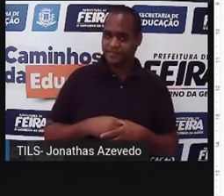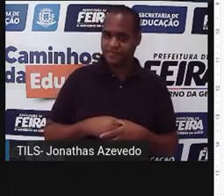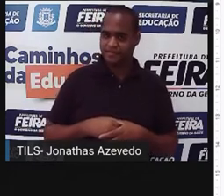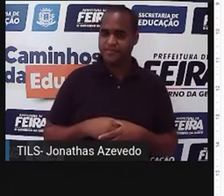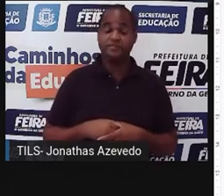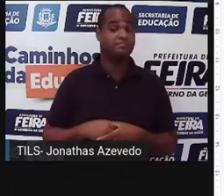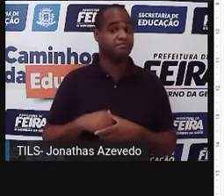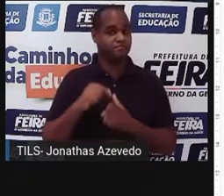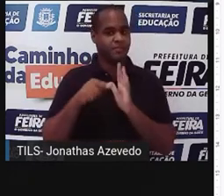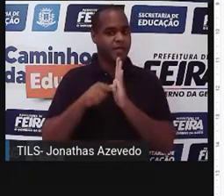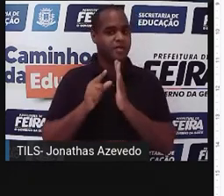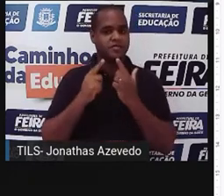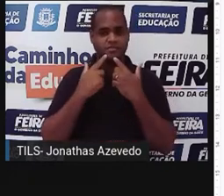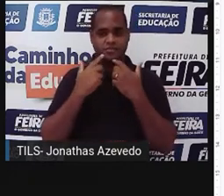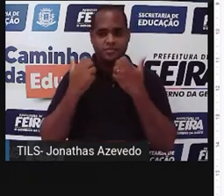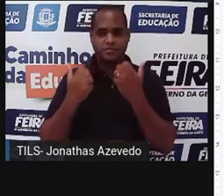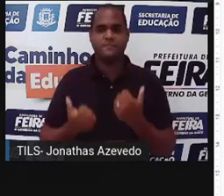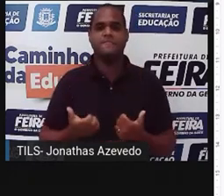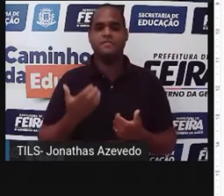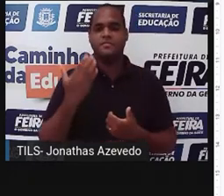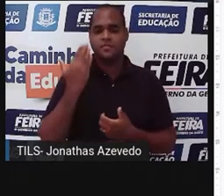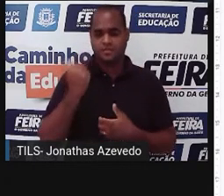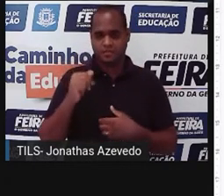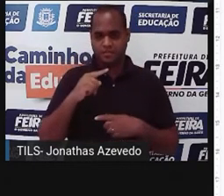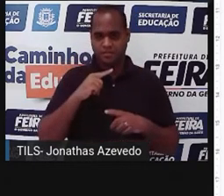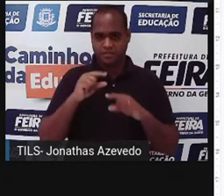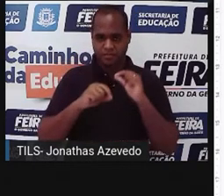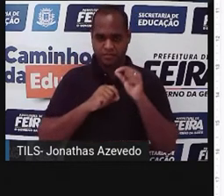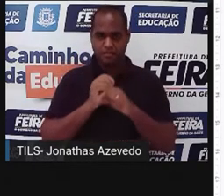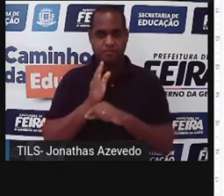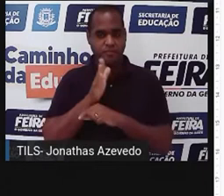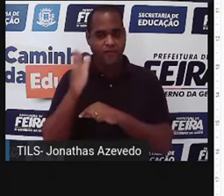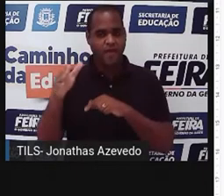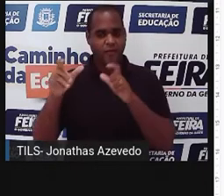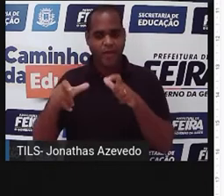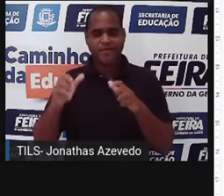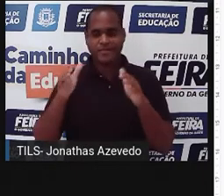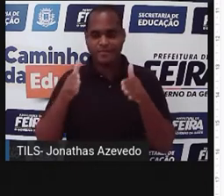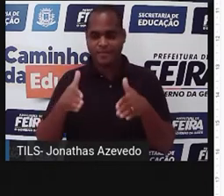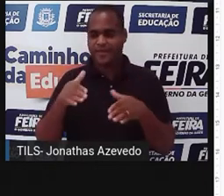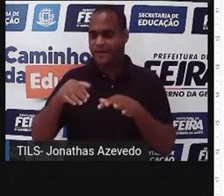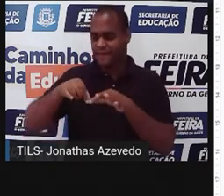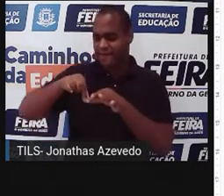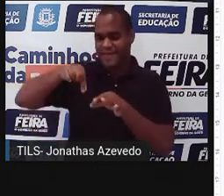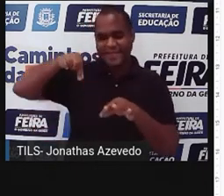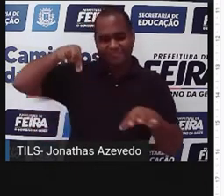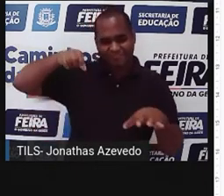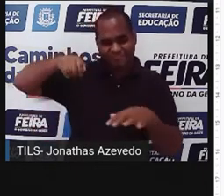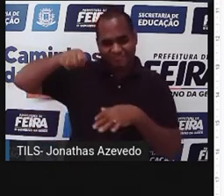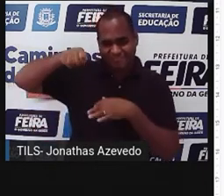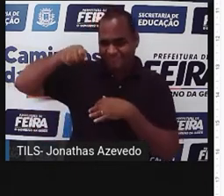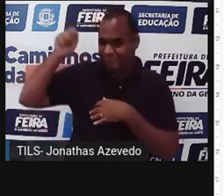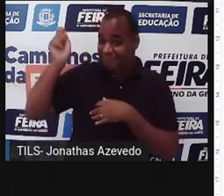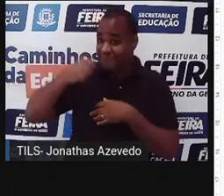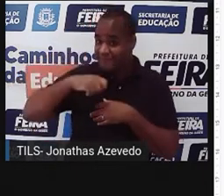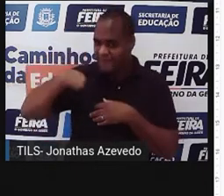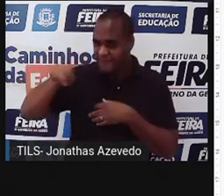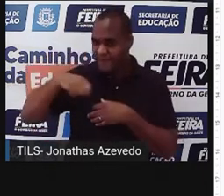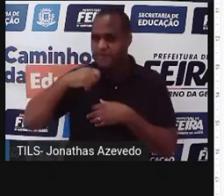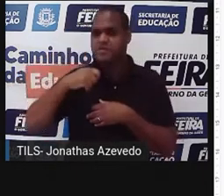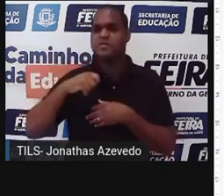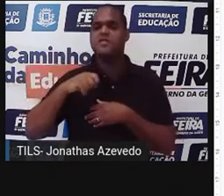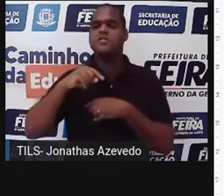interrompesse, contou. Veja. Vá ao cemitério levando um pacão bem afiado. Depois,